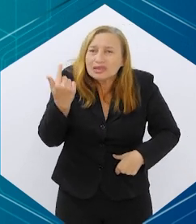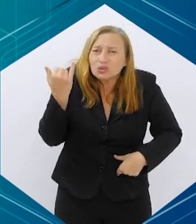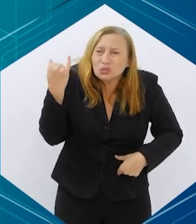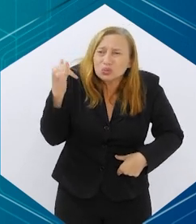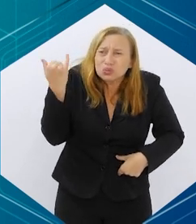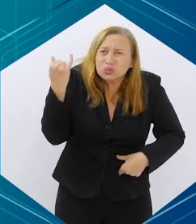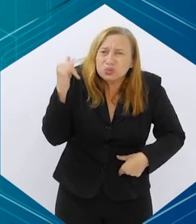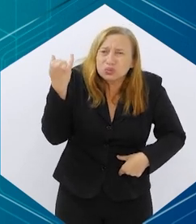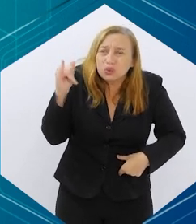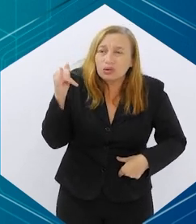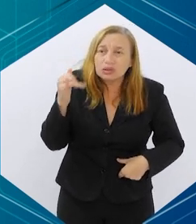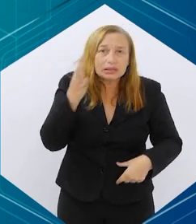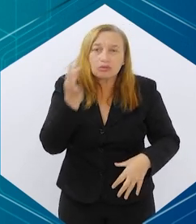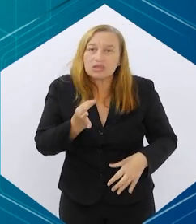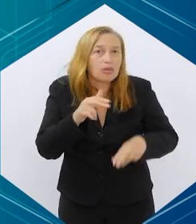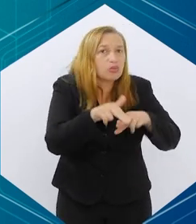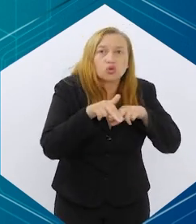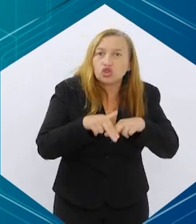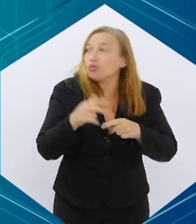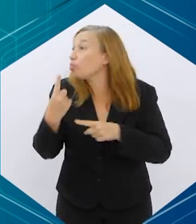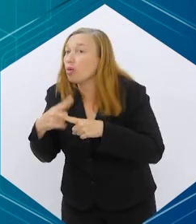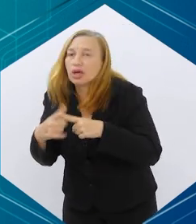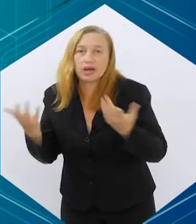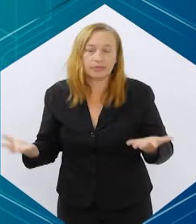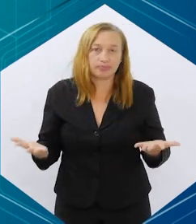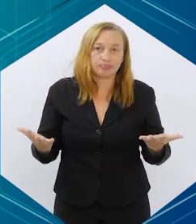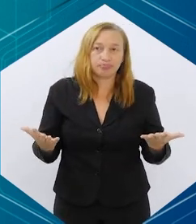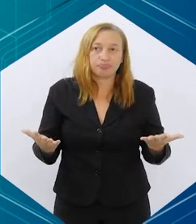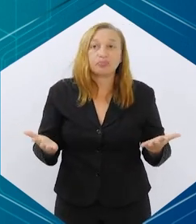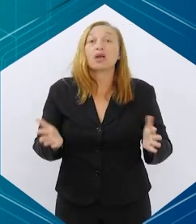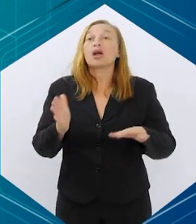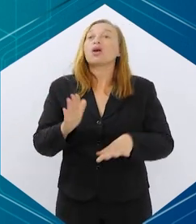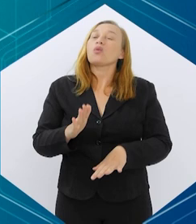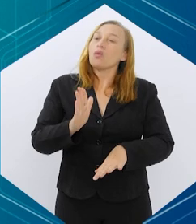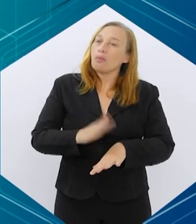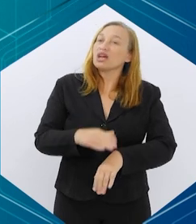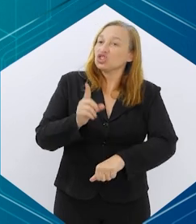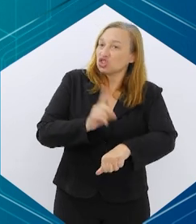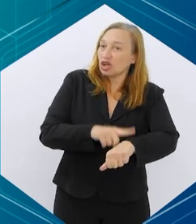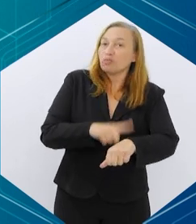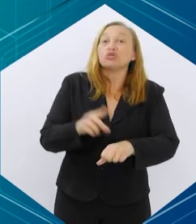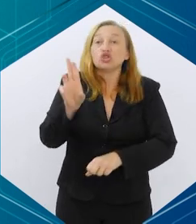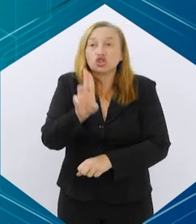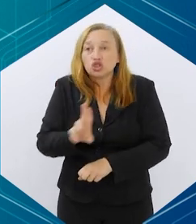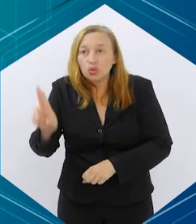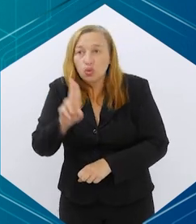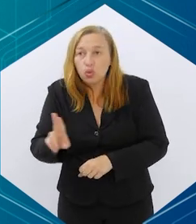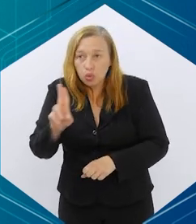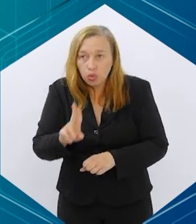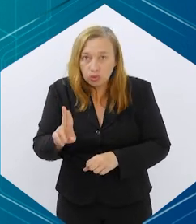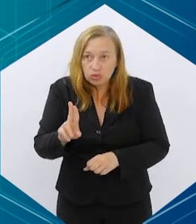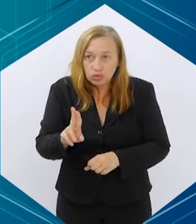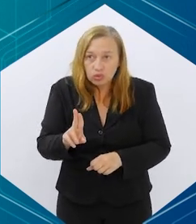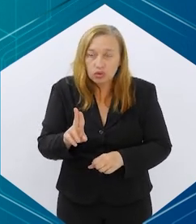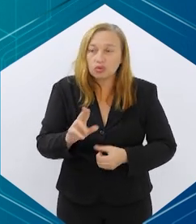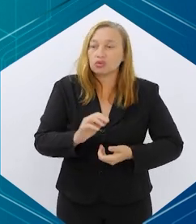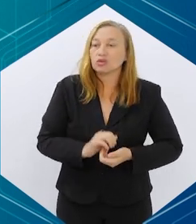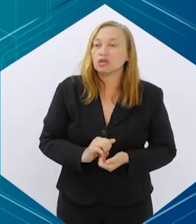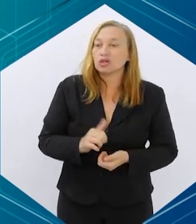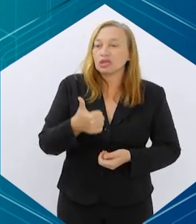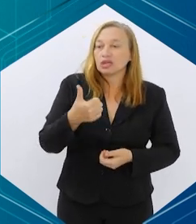uma pancreatite aguda que a gente não sabe a causa. Mas, agora, com mais tempo de uso, mais de 10 anos de mercado, estudos